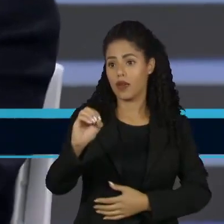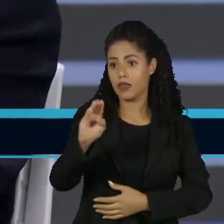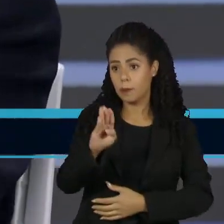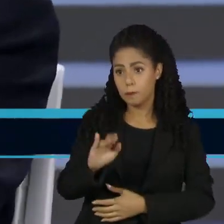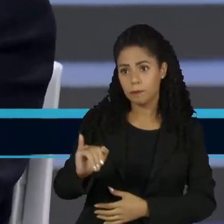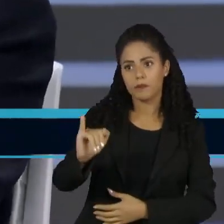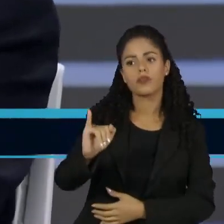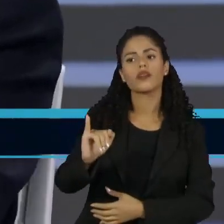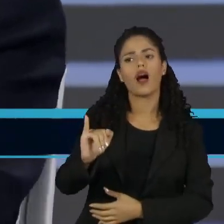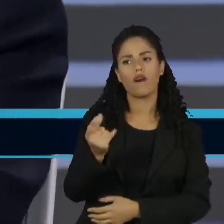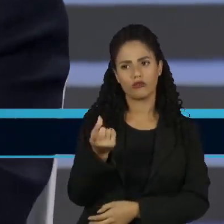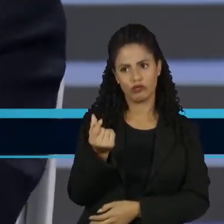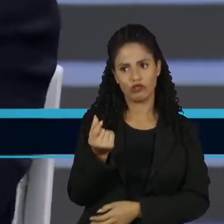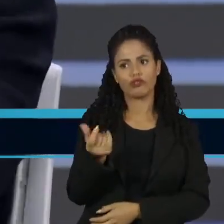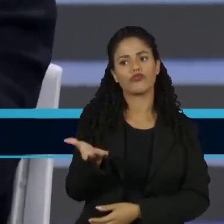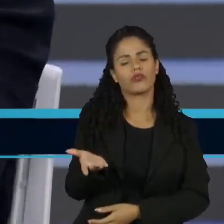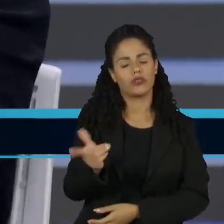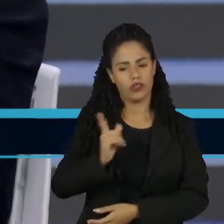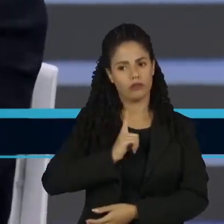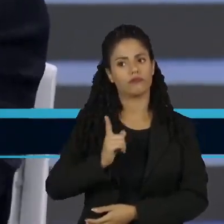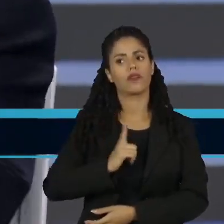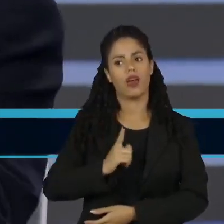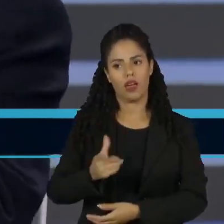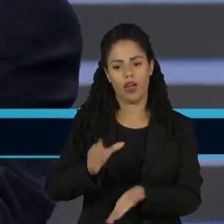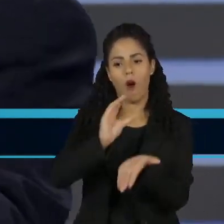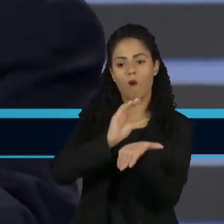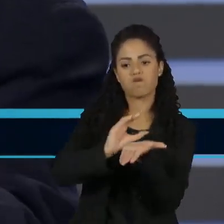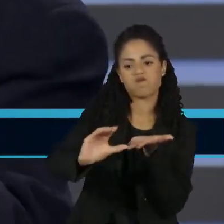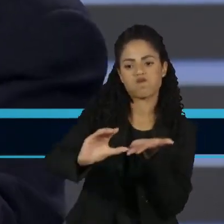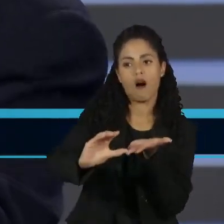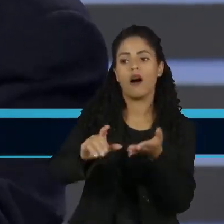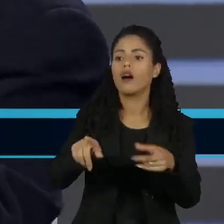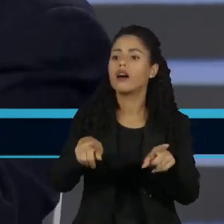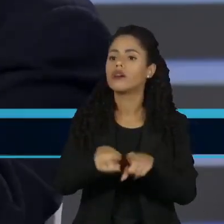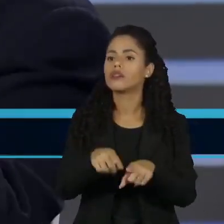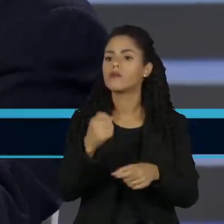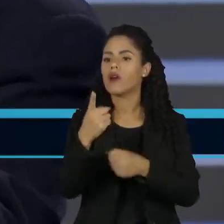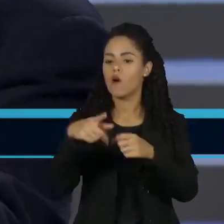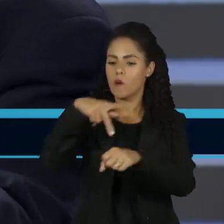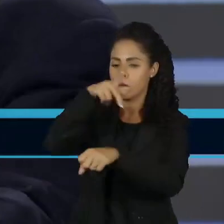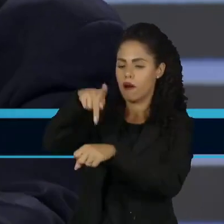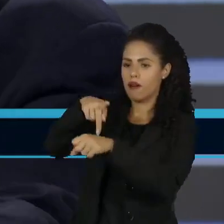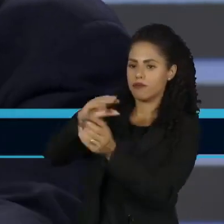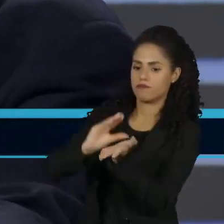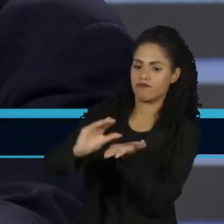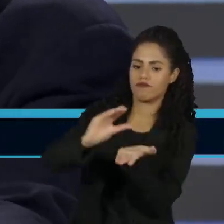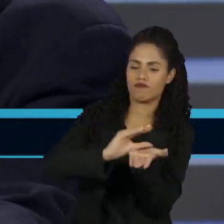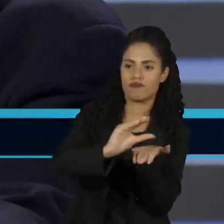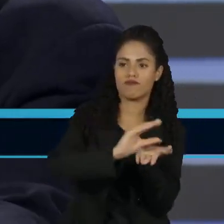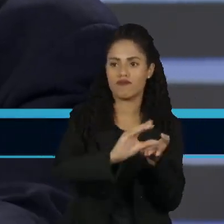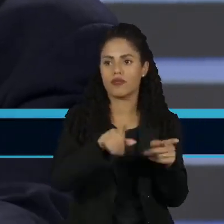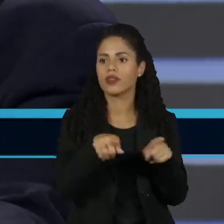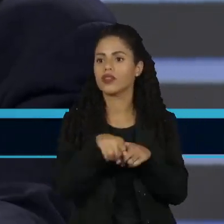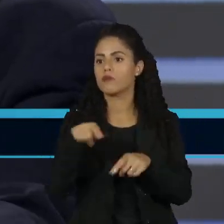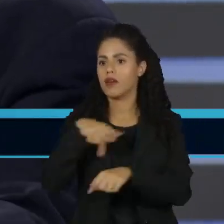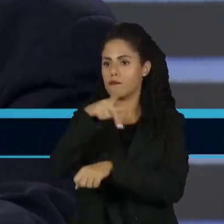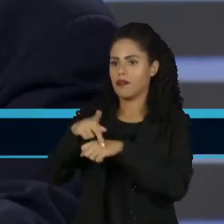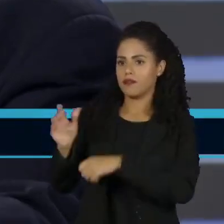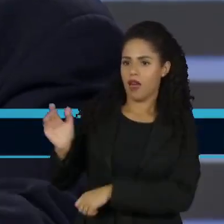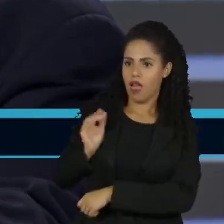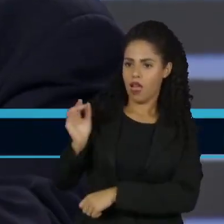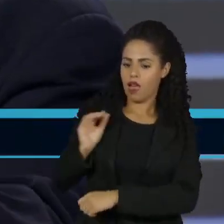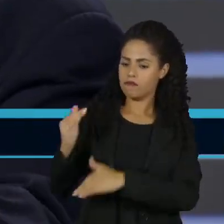É bastante dinheiro, demanda uma contribuição de muitos países, em particular dos países ricos,